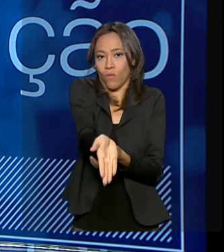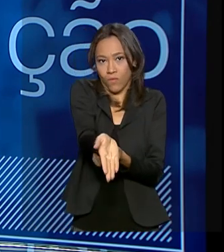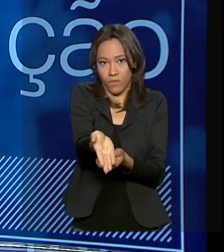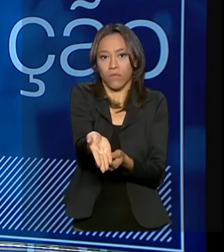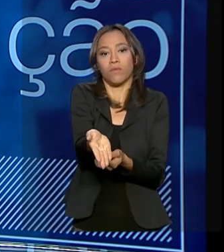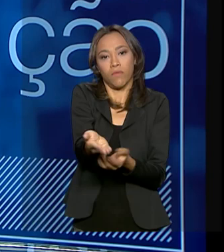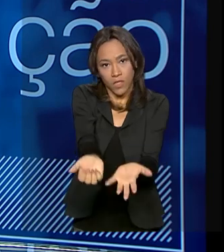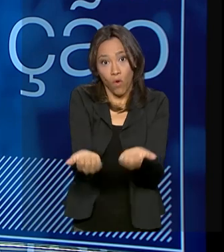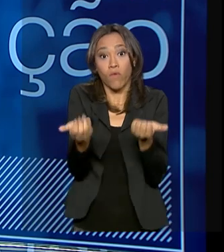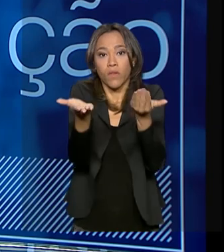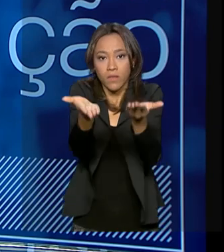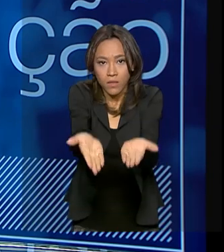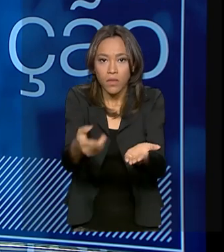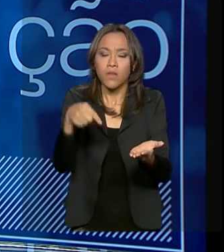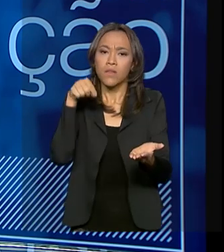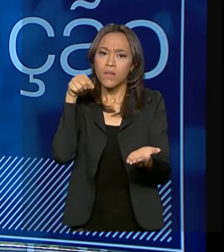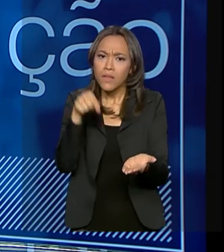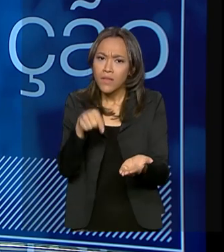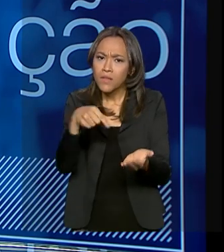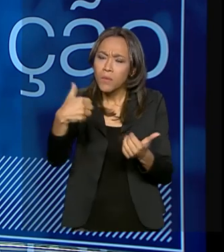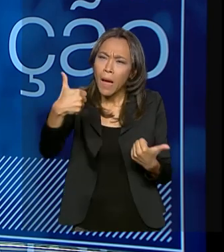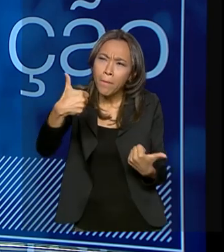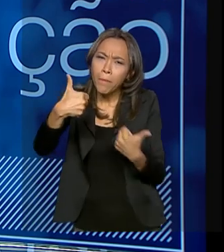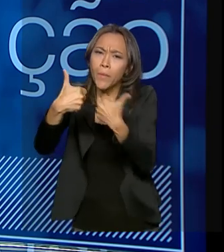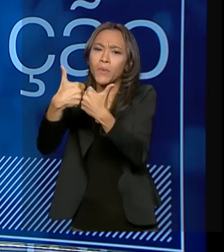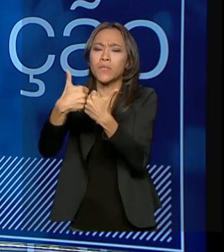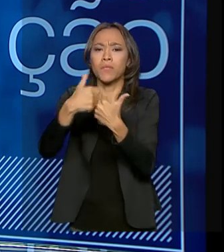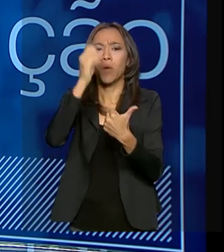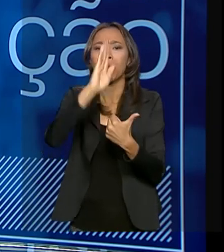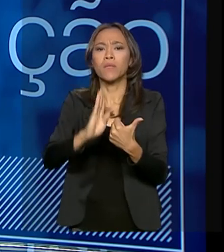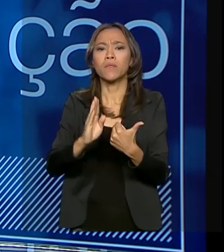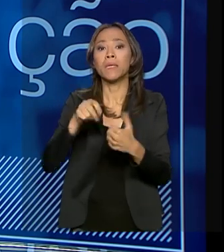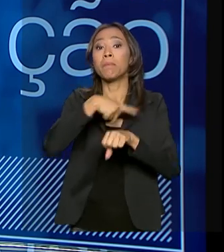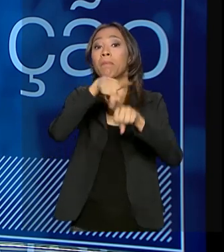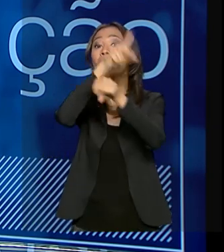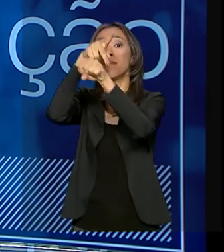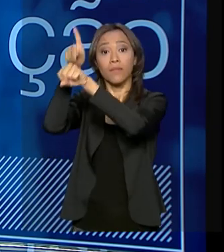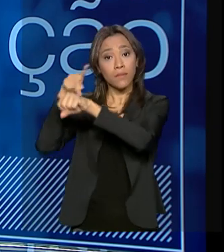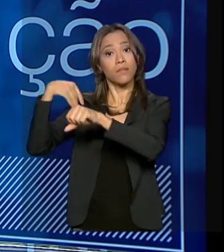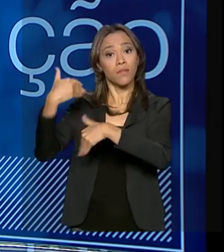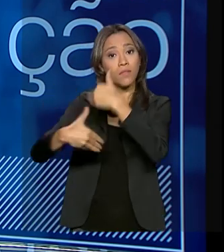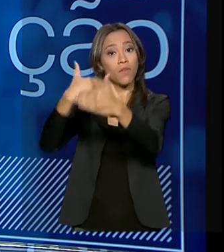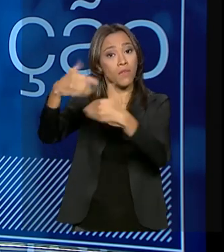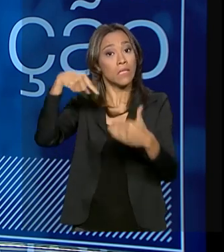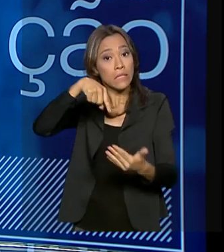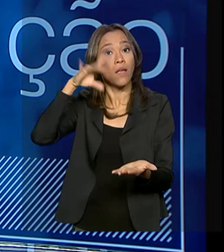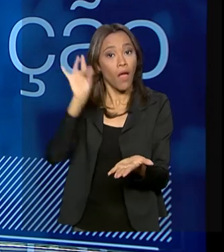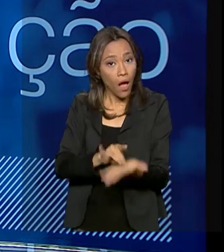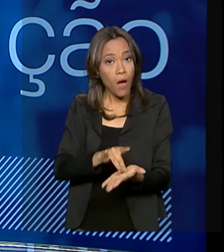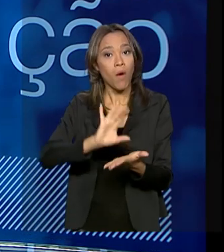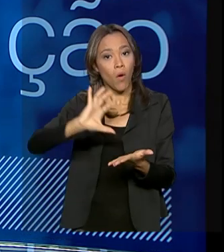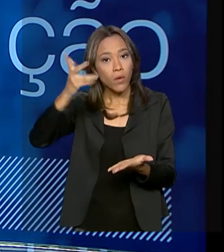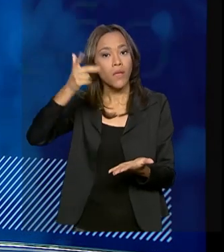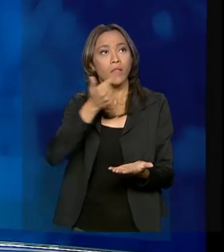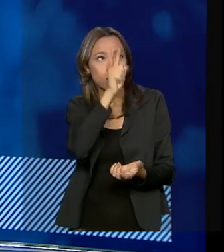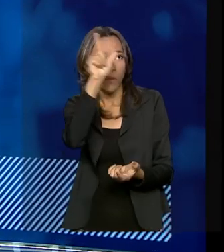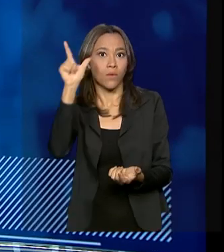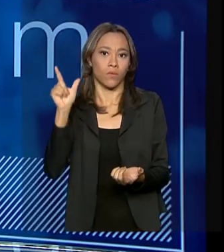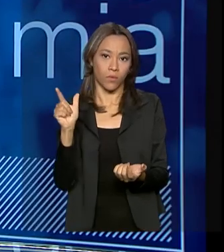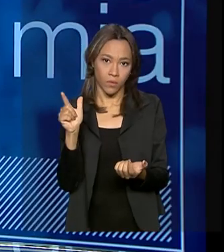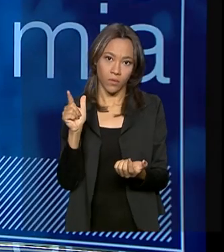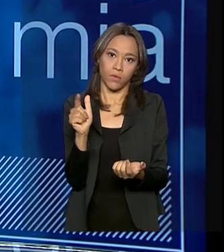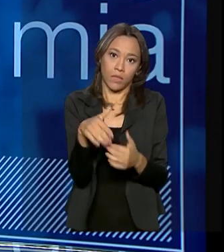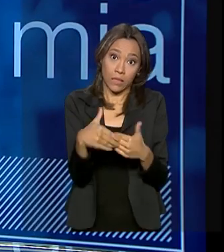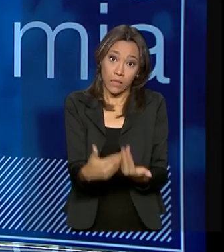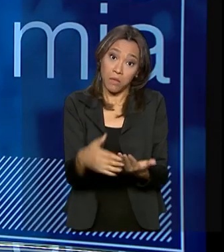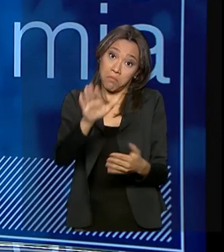aproxima o Brasil de países desenvolvidos aonde essa é uma realidade. Ou seja, para sumarizar, cabe